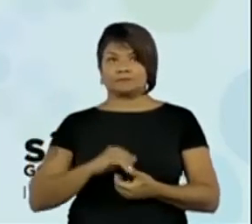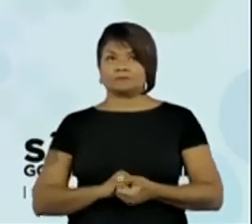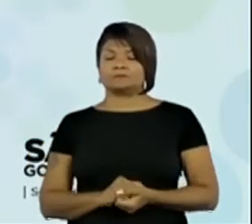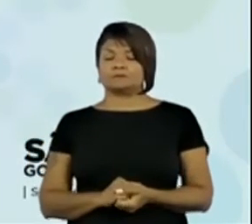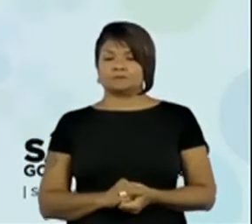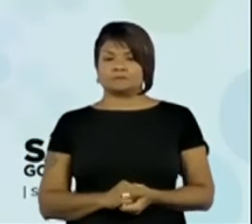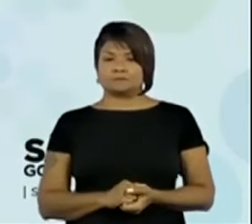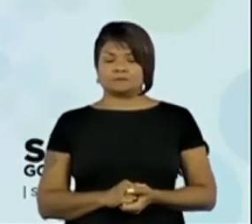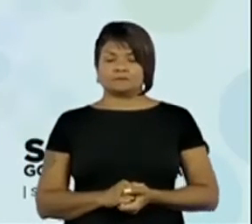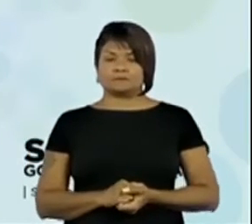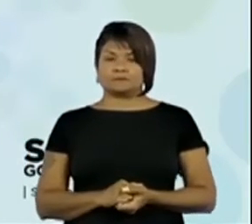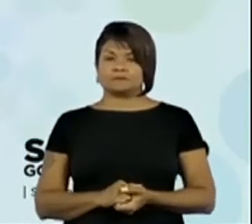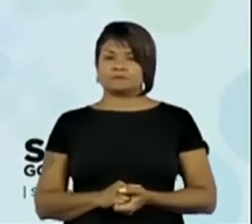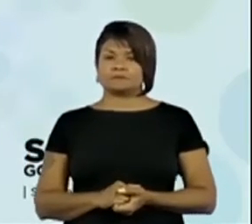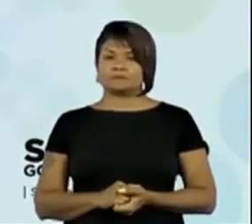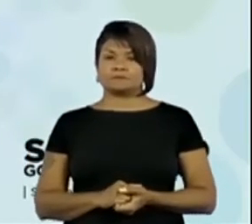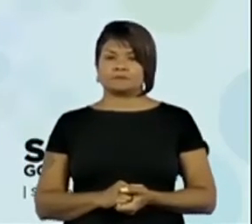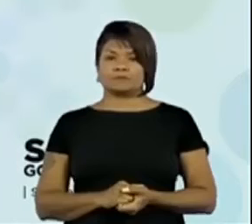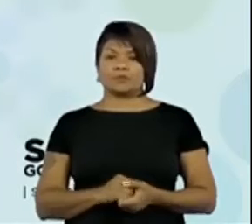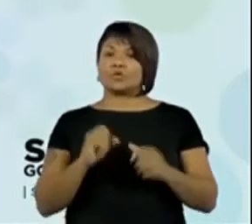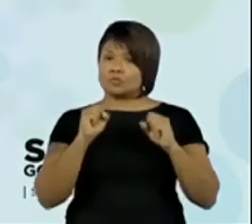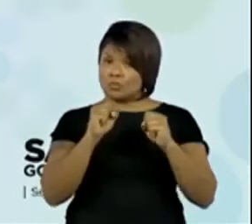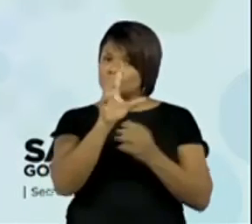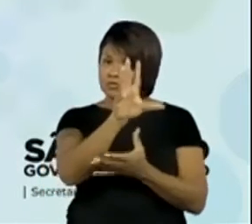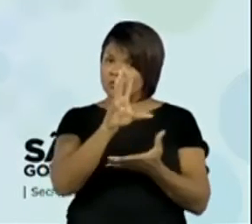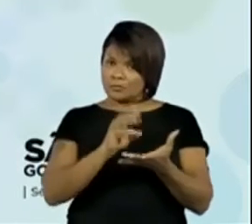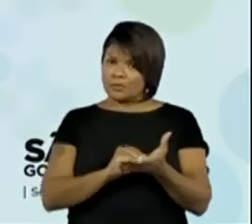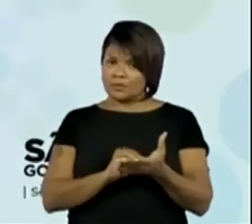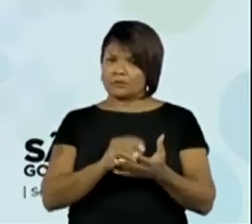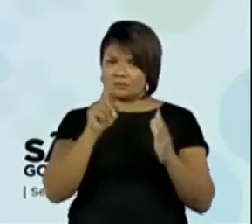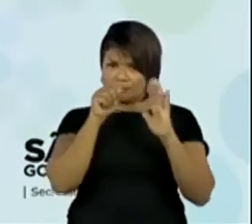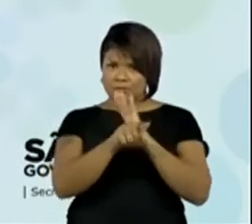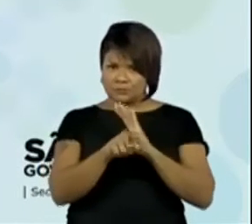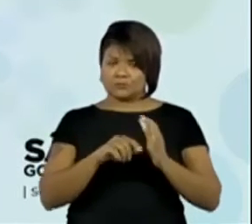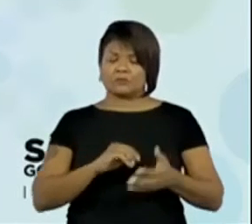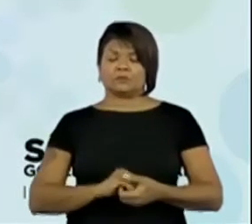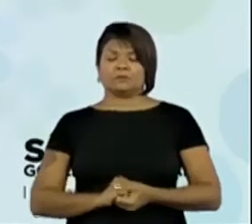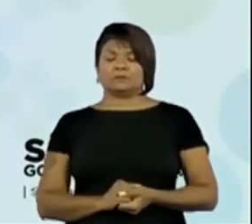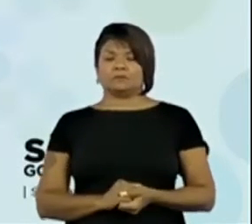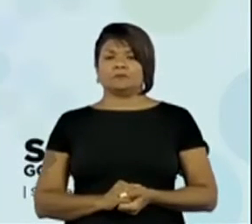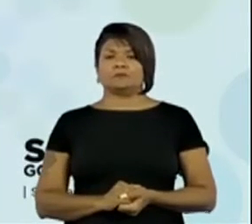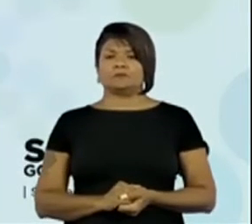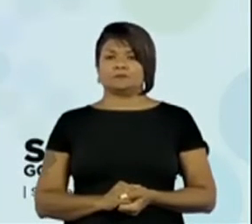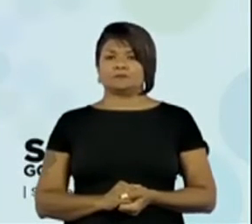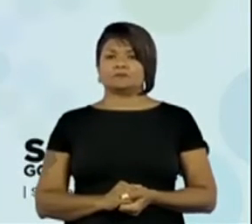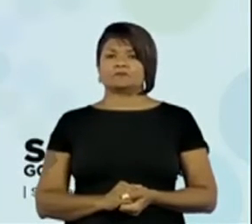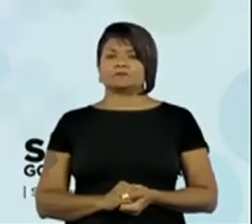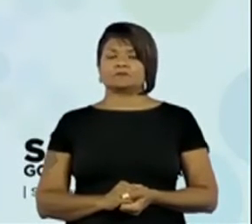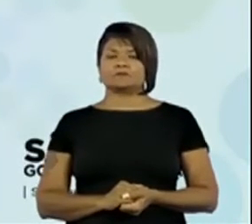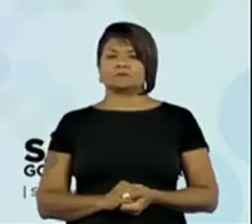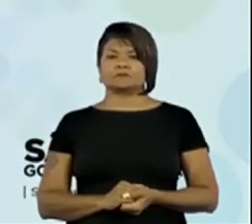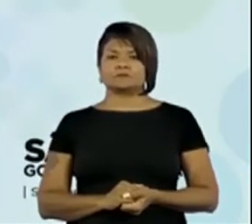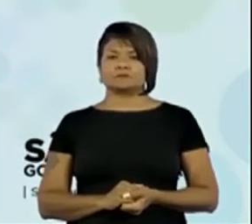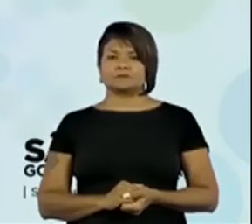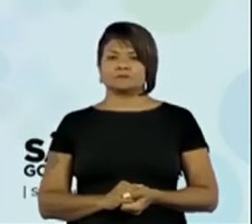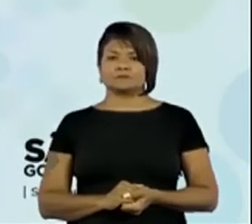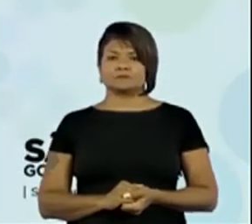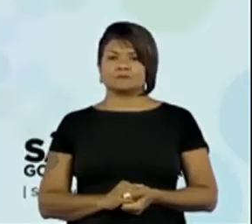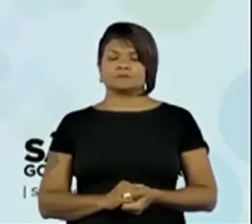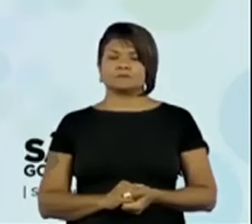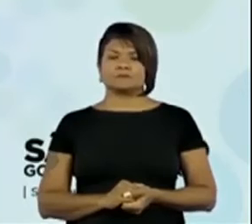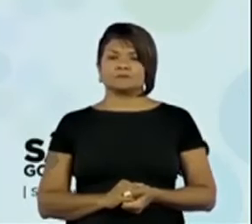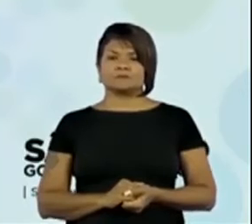pode ser jogado...